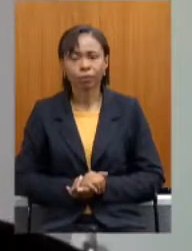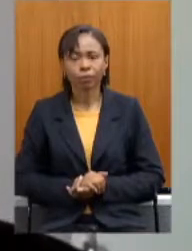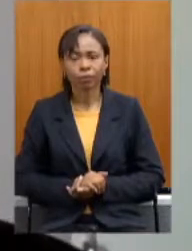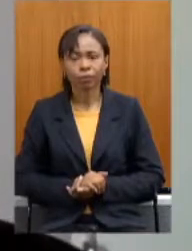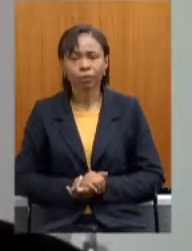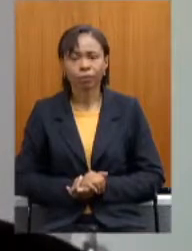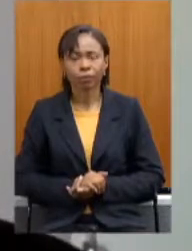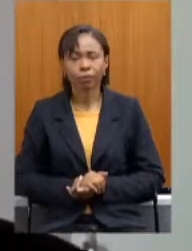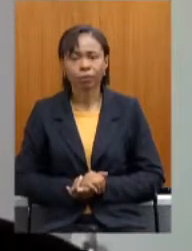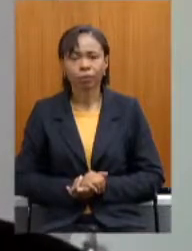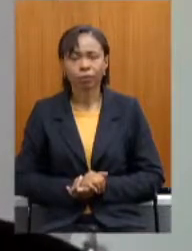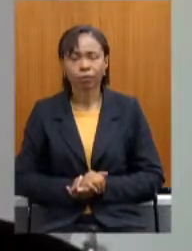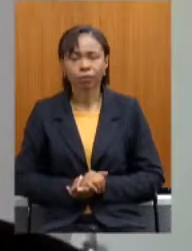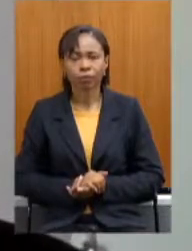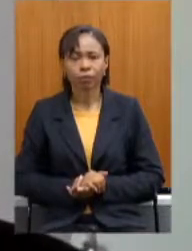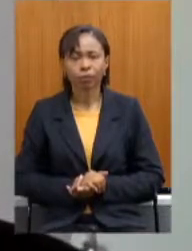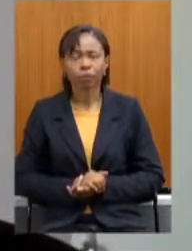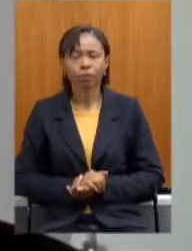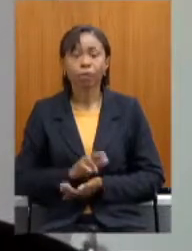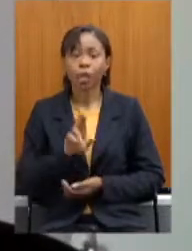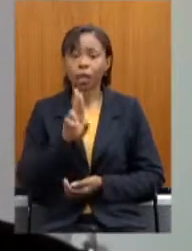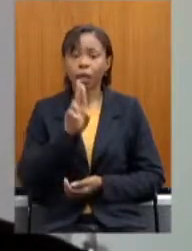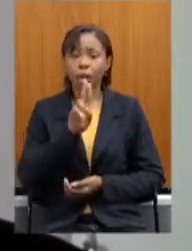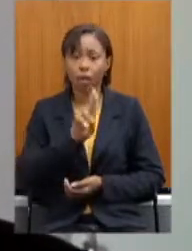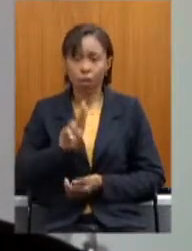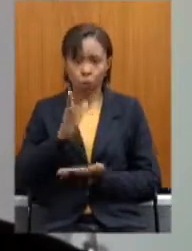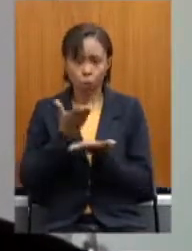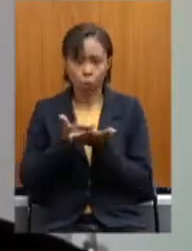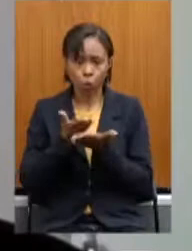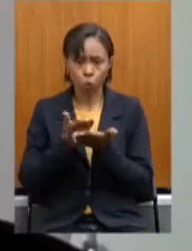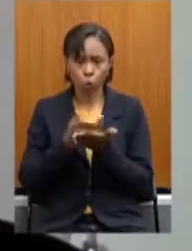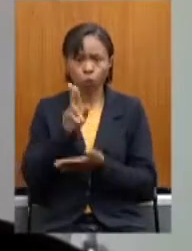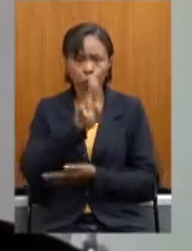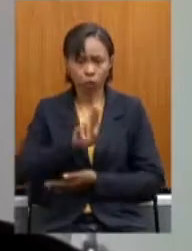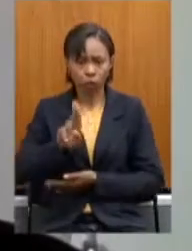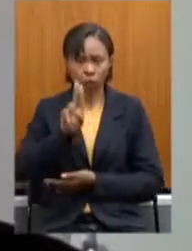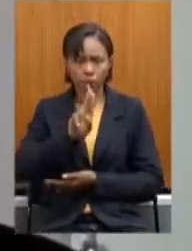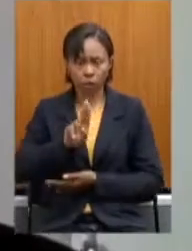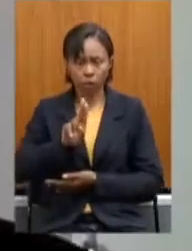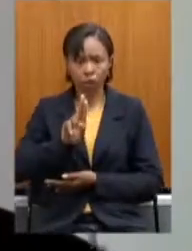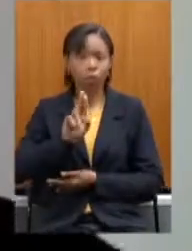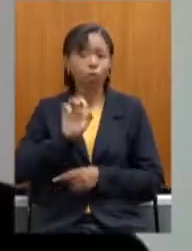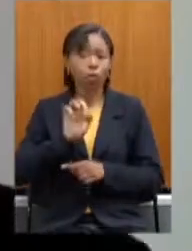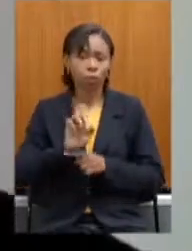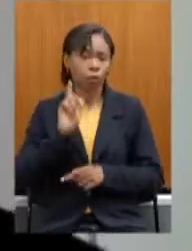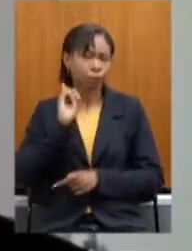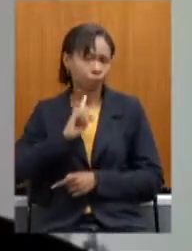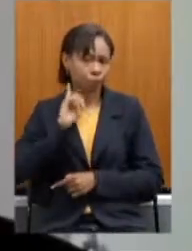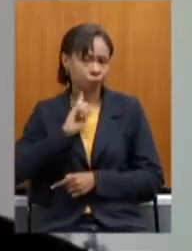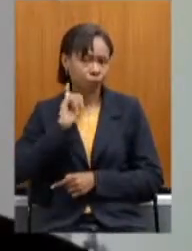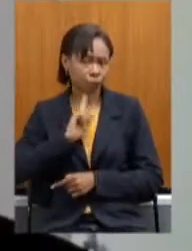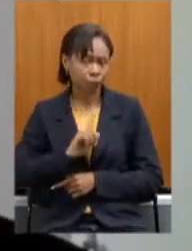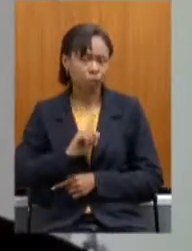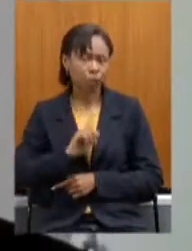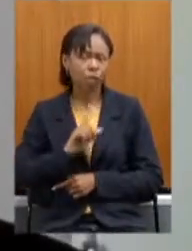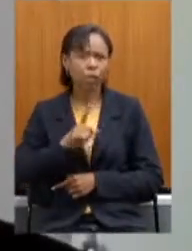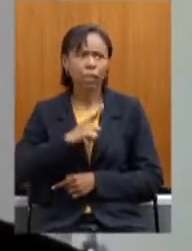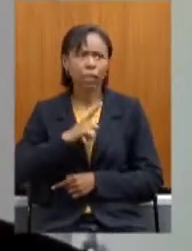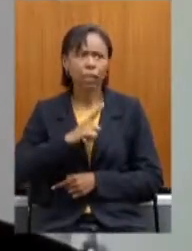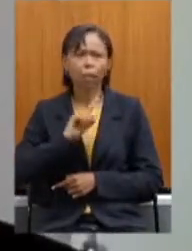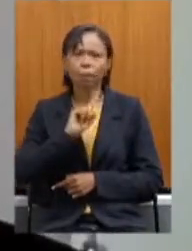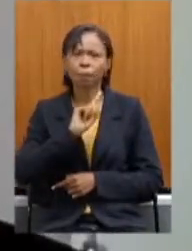a Universidade do Estado de Minas Gerais é dotada tem 1